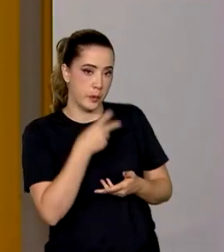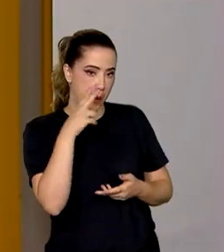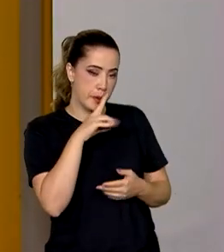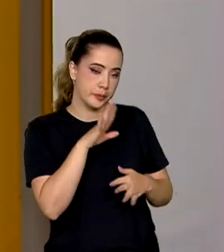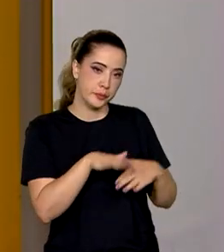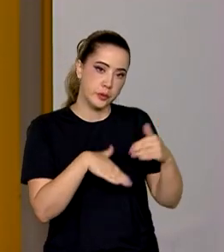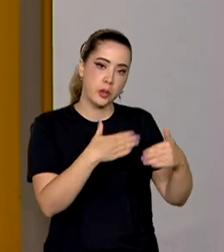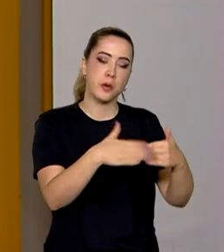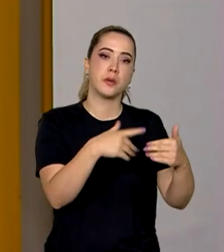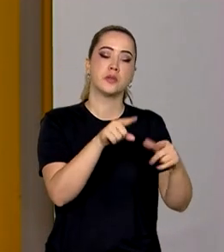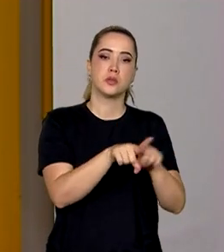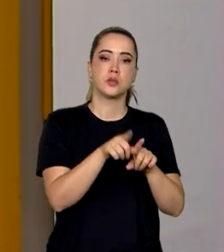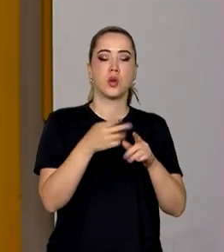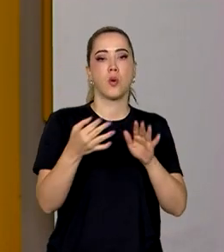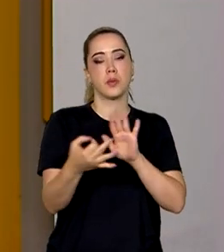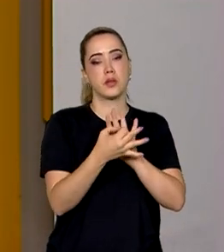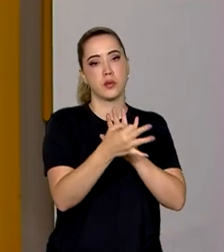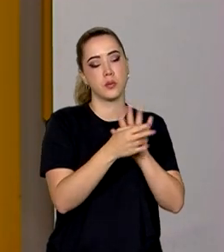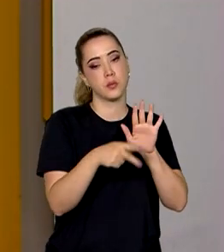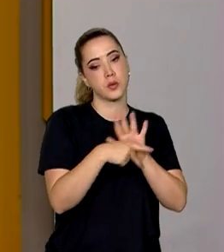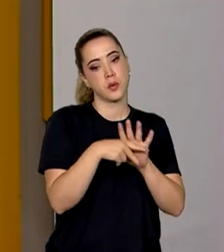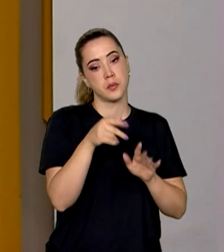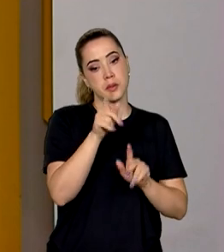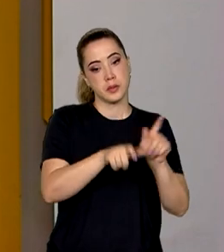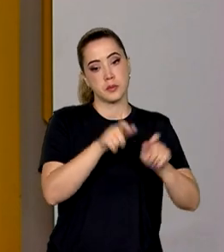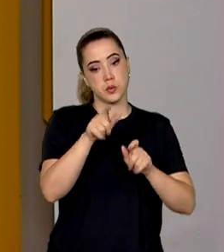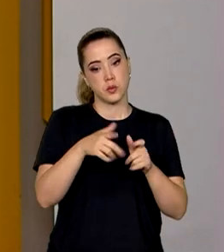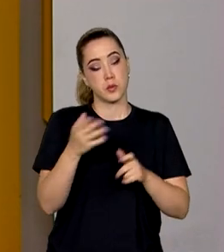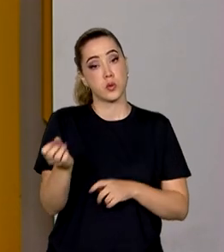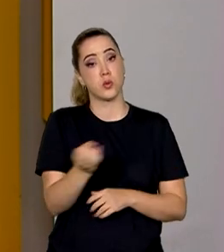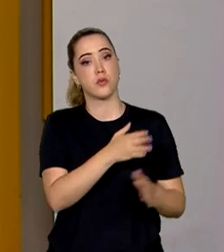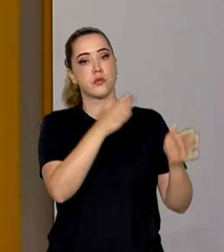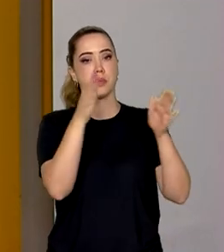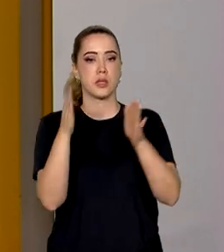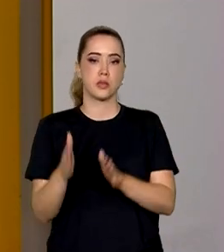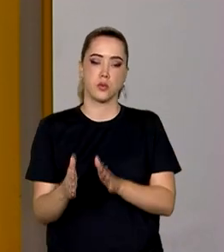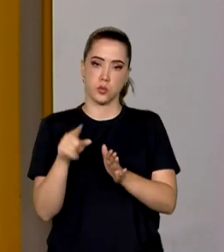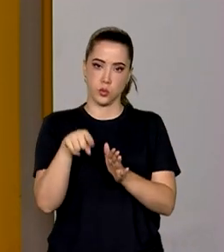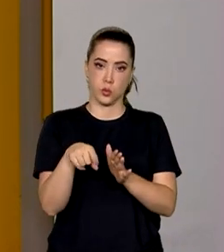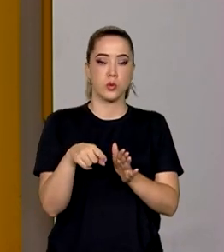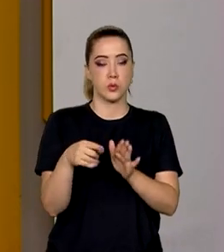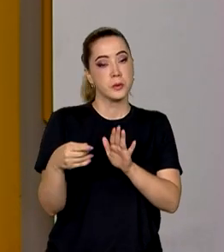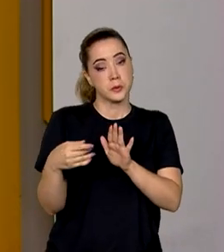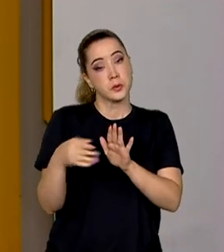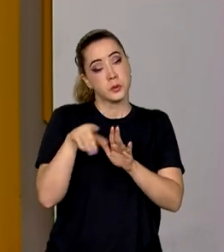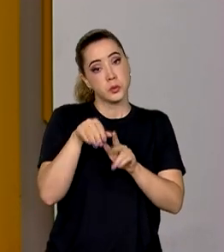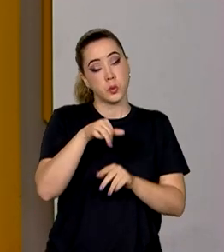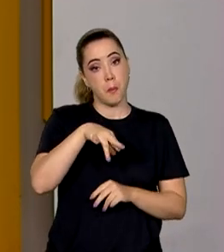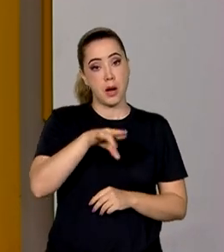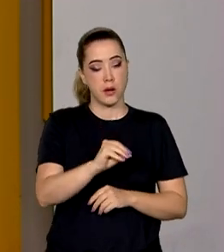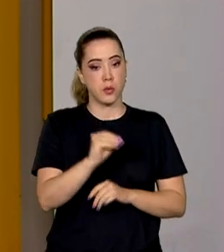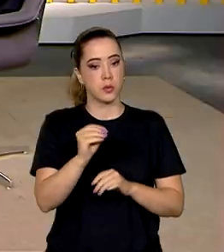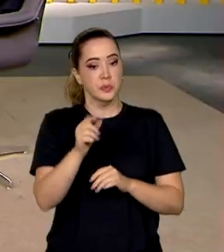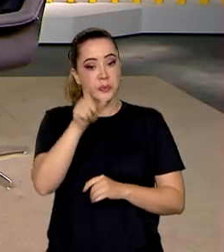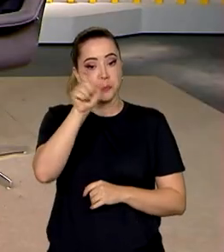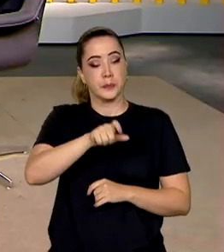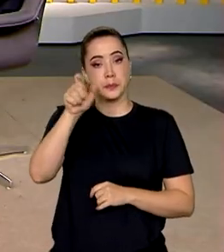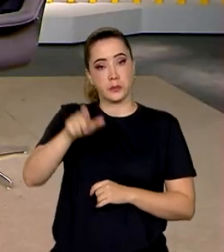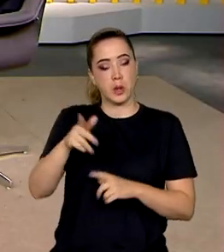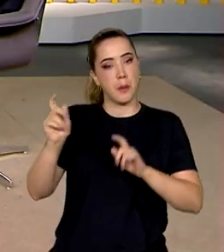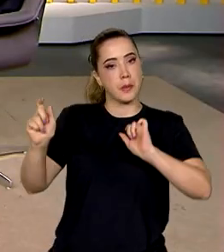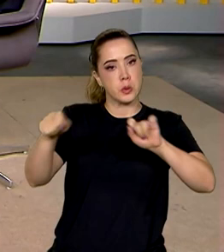andamento uma consulta pública para estabelecer um novo marco regulatório. Quem é que